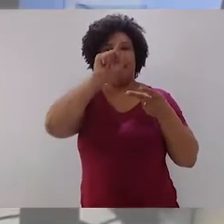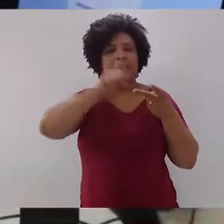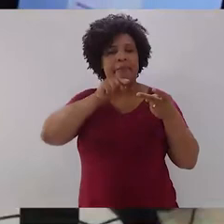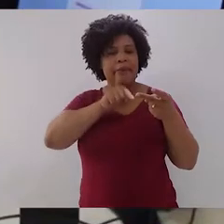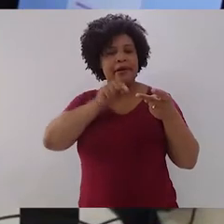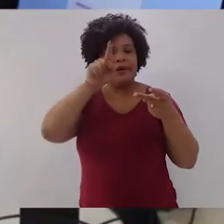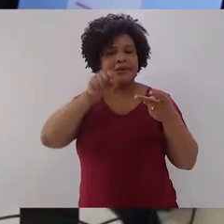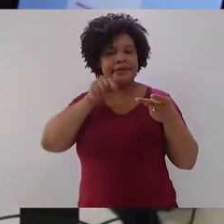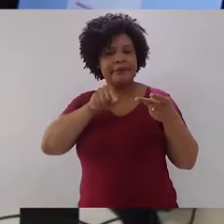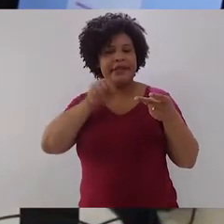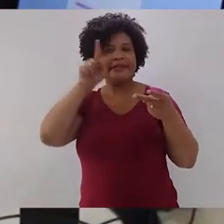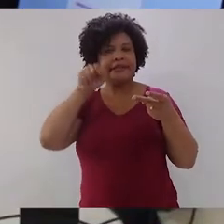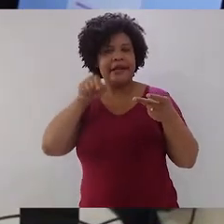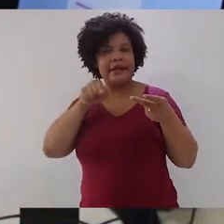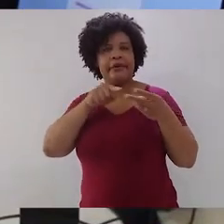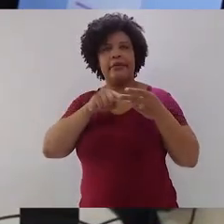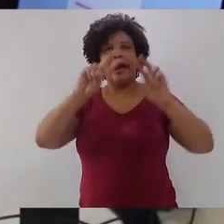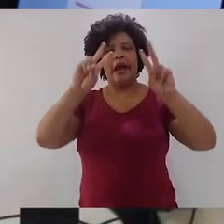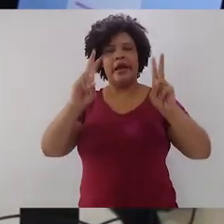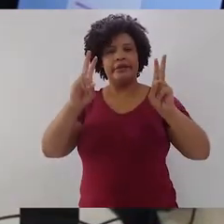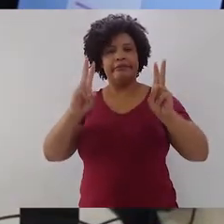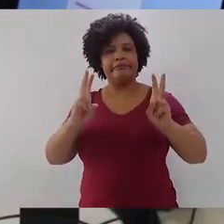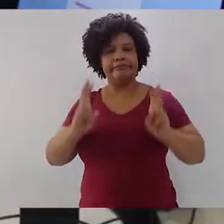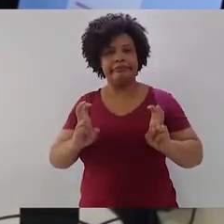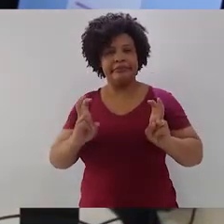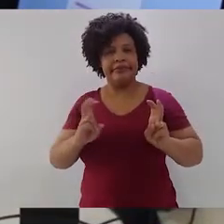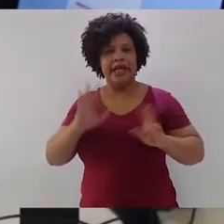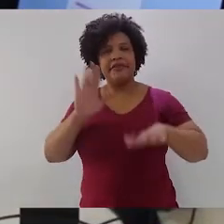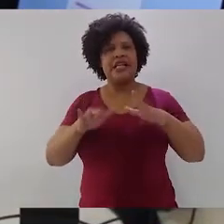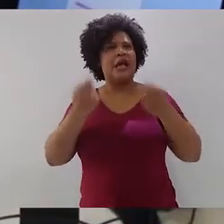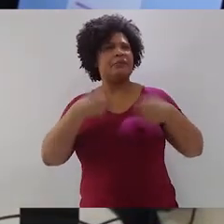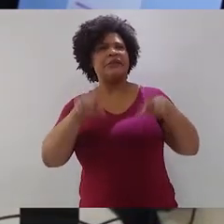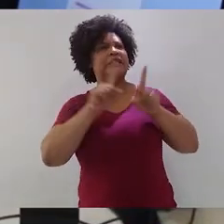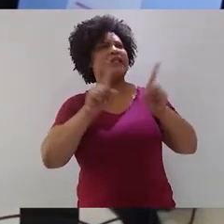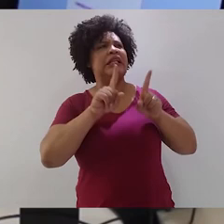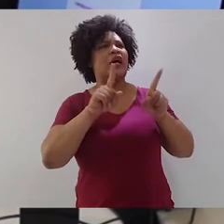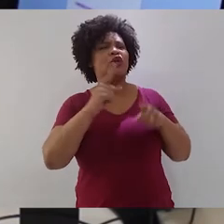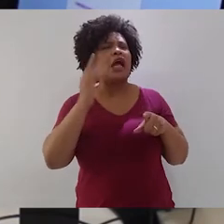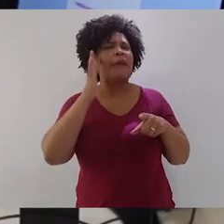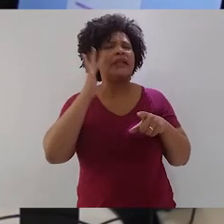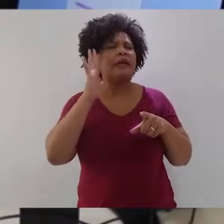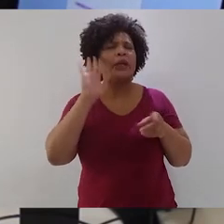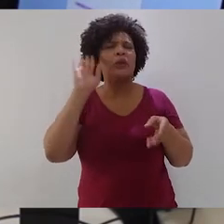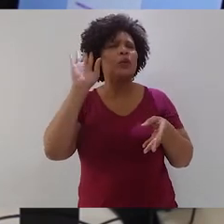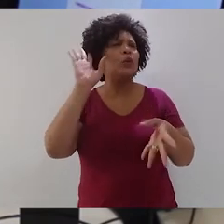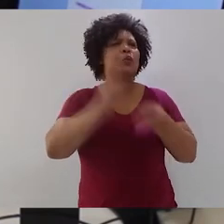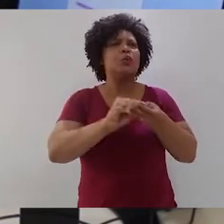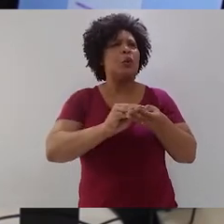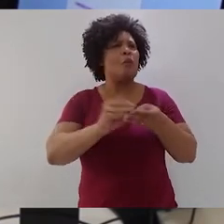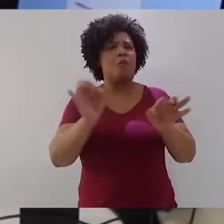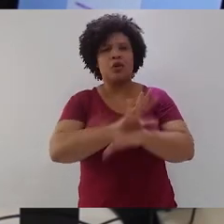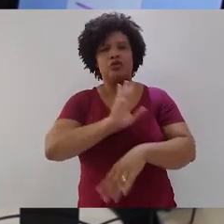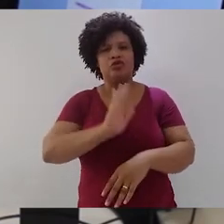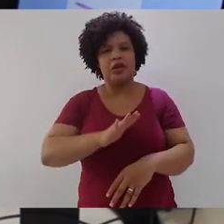e o que ele quer dizer ele diz e não precisa de indicar com reticências que há algo mais a pensar naquilo. É um gosto, mas é claro que uma